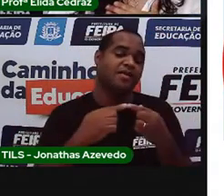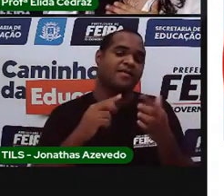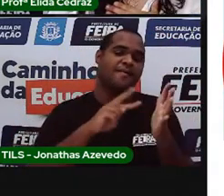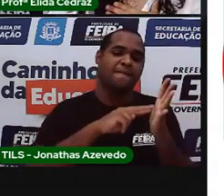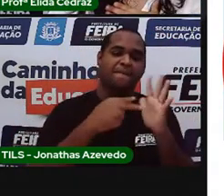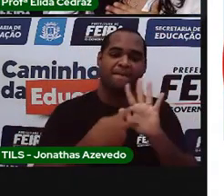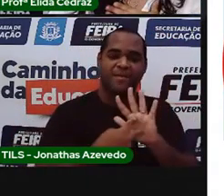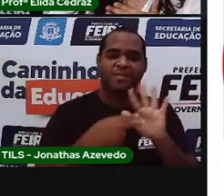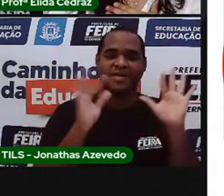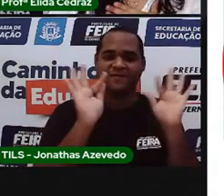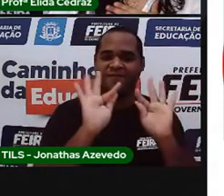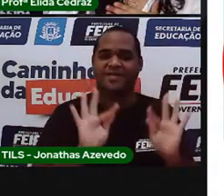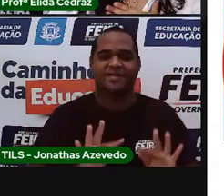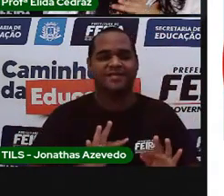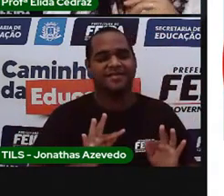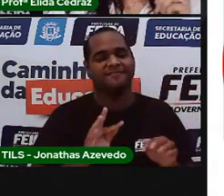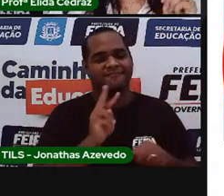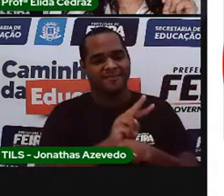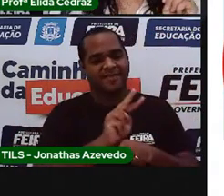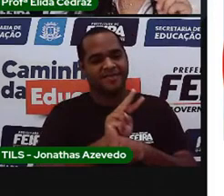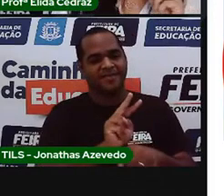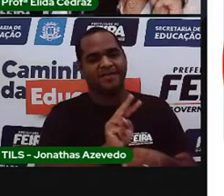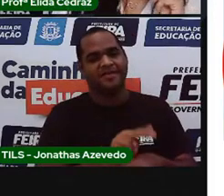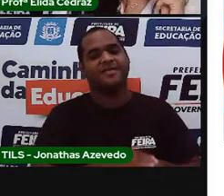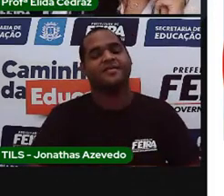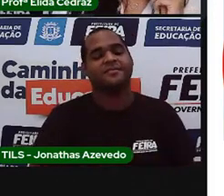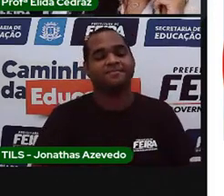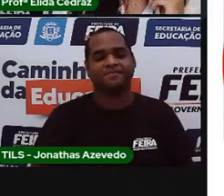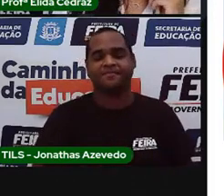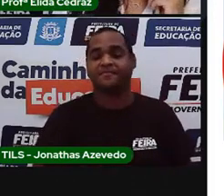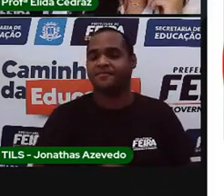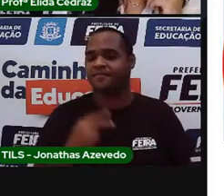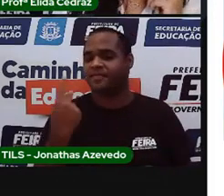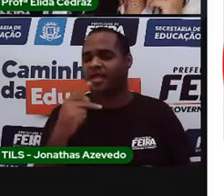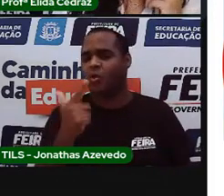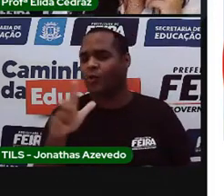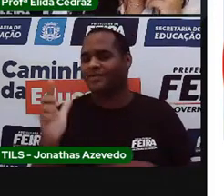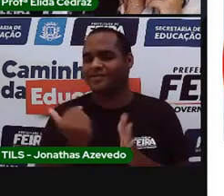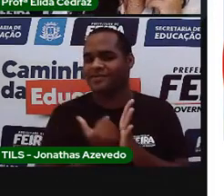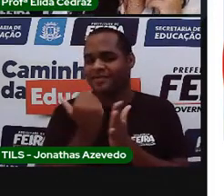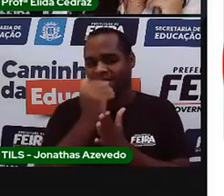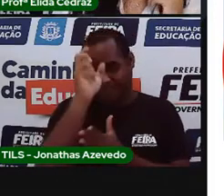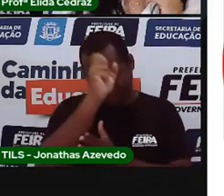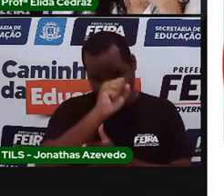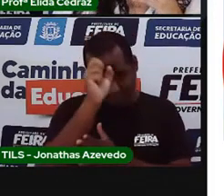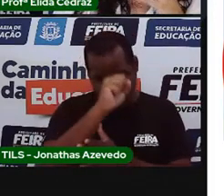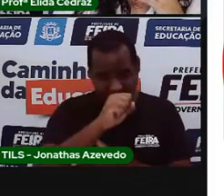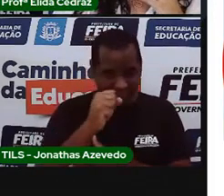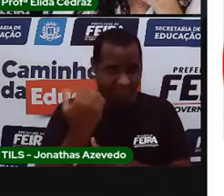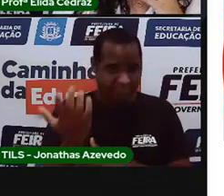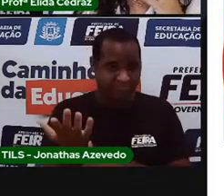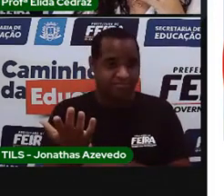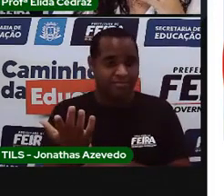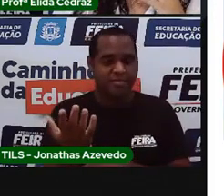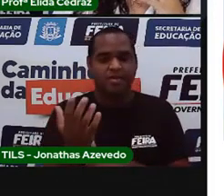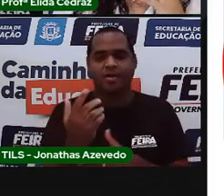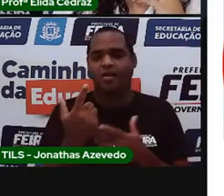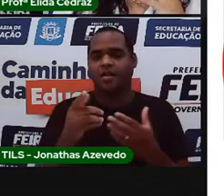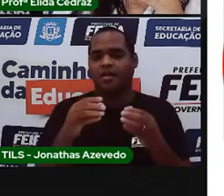felicidade e esperança. E ela aprendeu a fazer o quê mais? Pamonha?